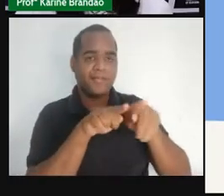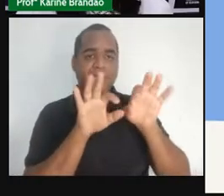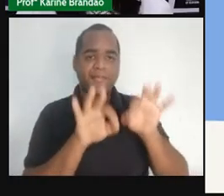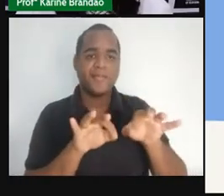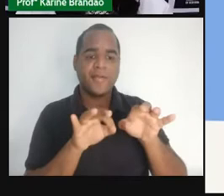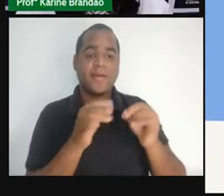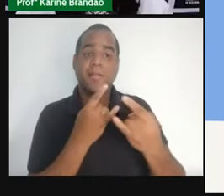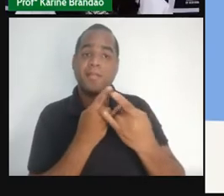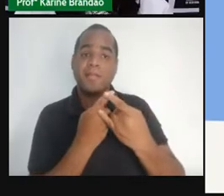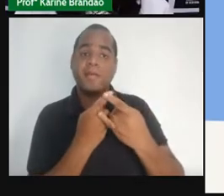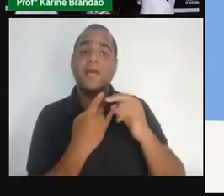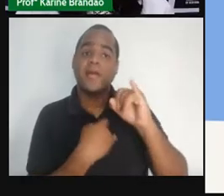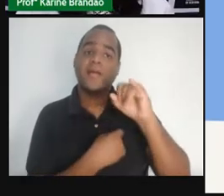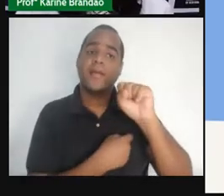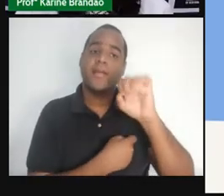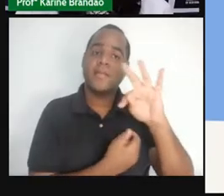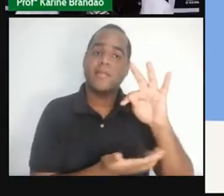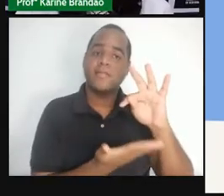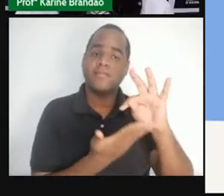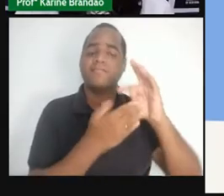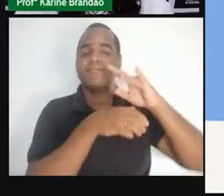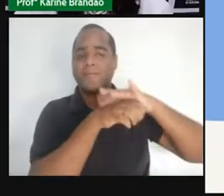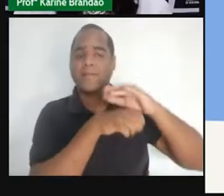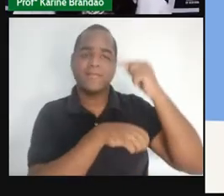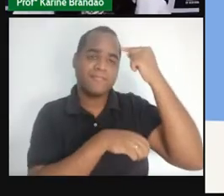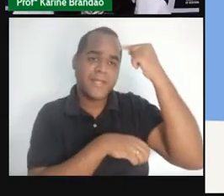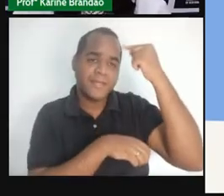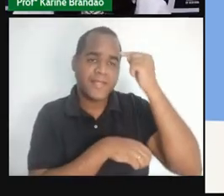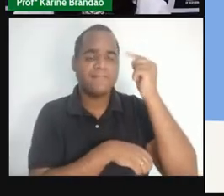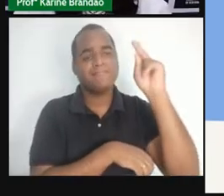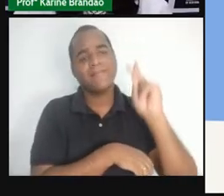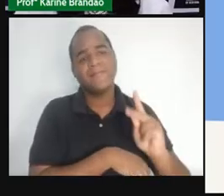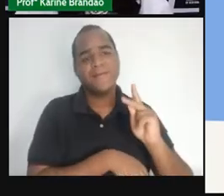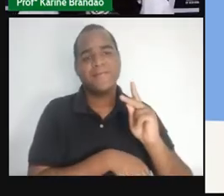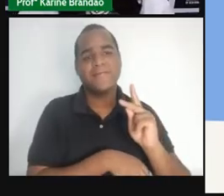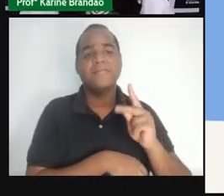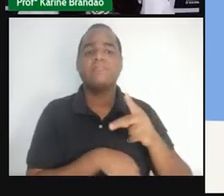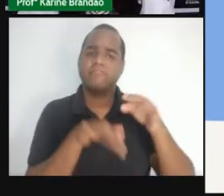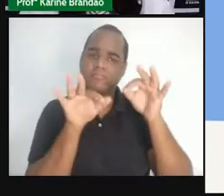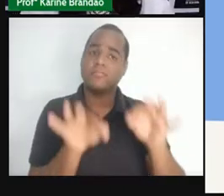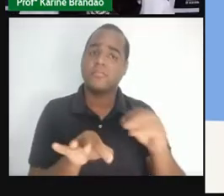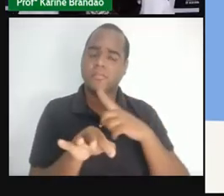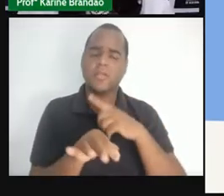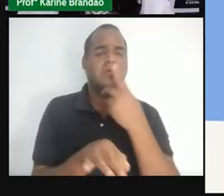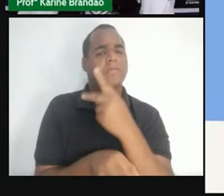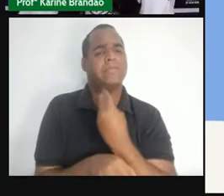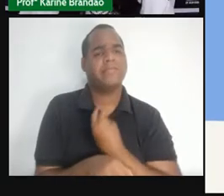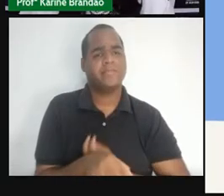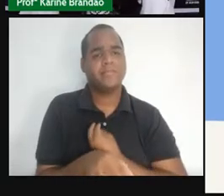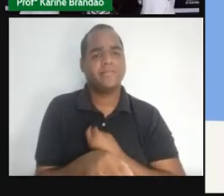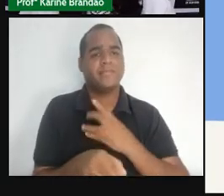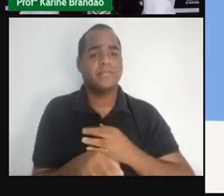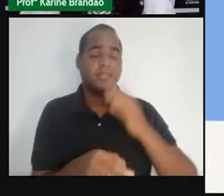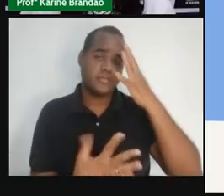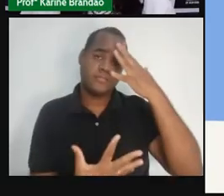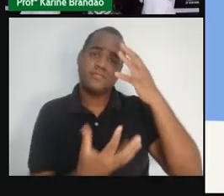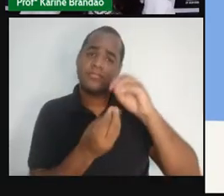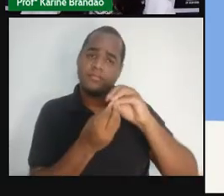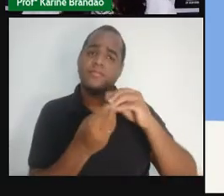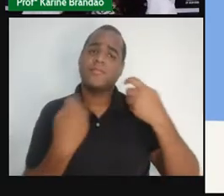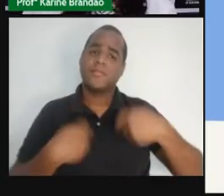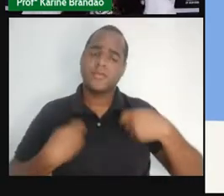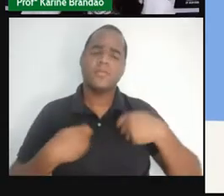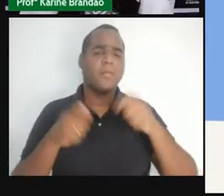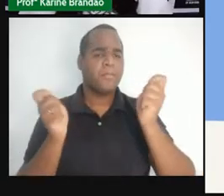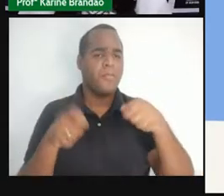expor à IST. Pense em você, a atitude certa é você quem tem que ter. Tente entender, você pode